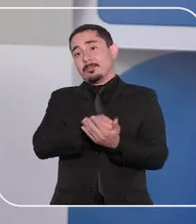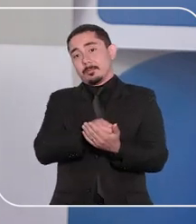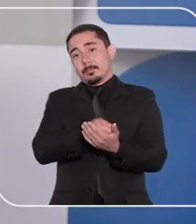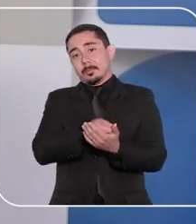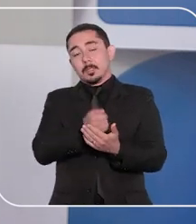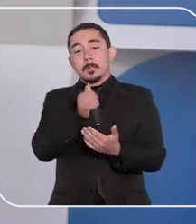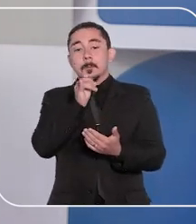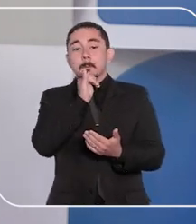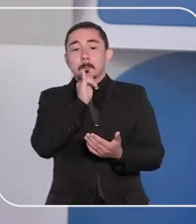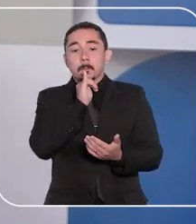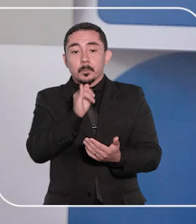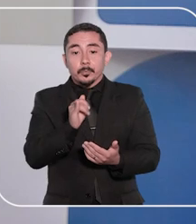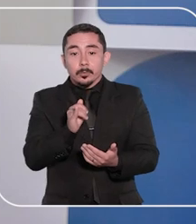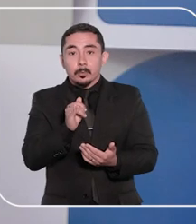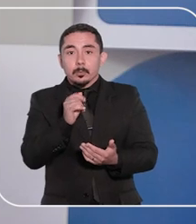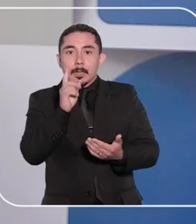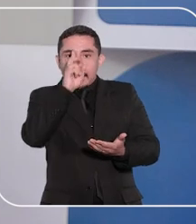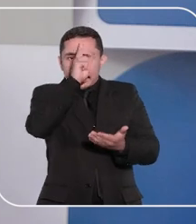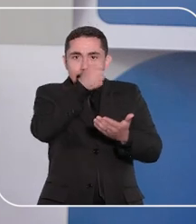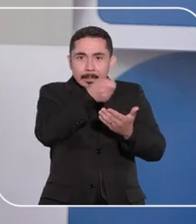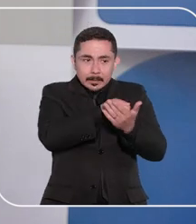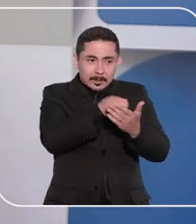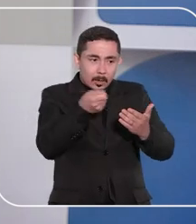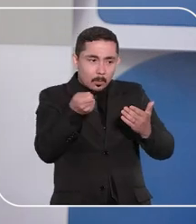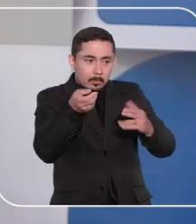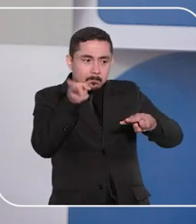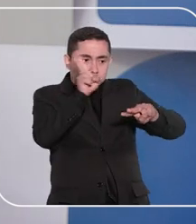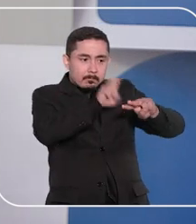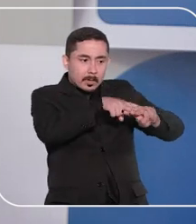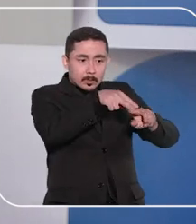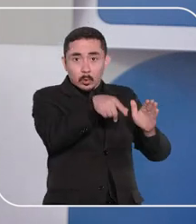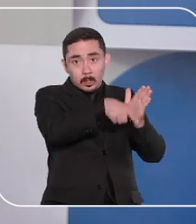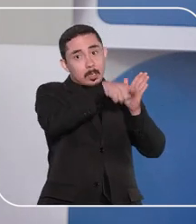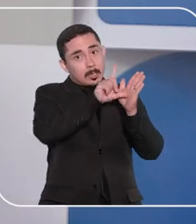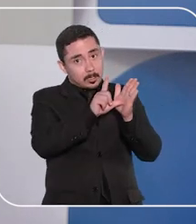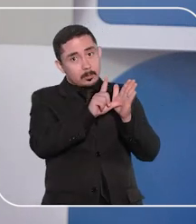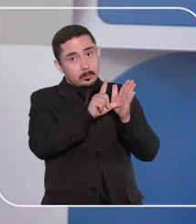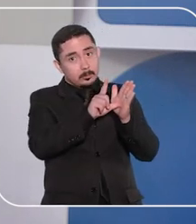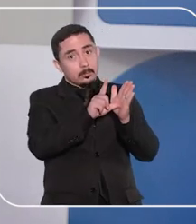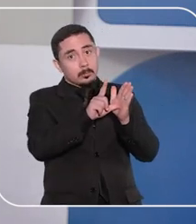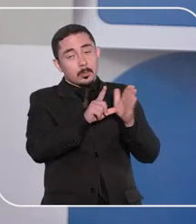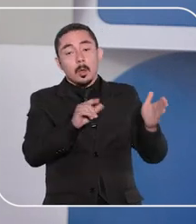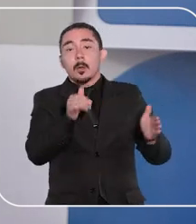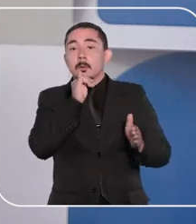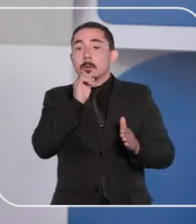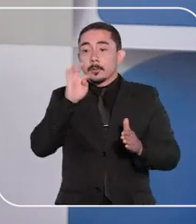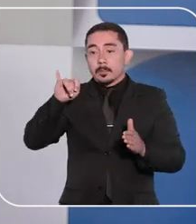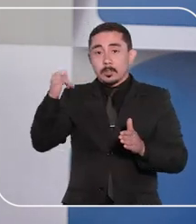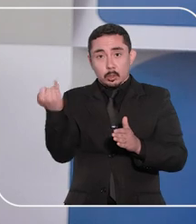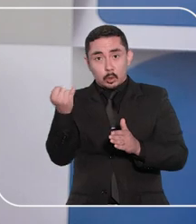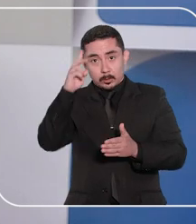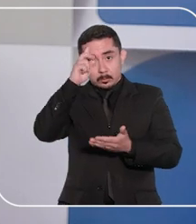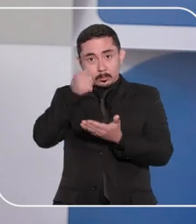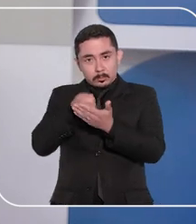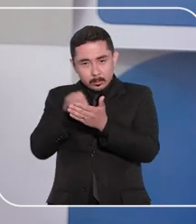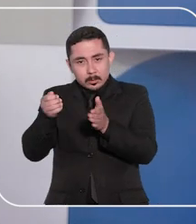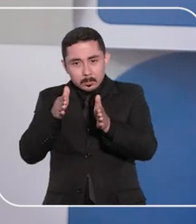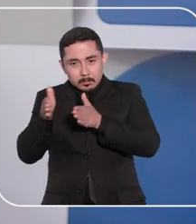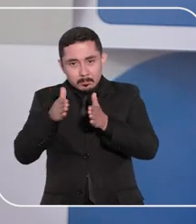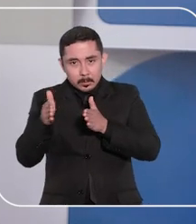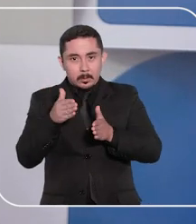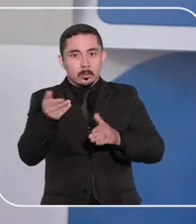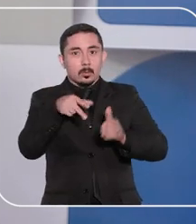ofício. É o caso da decretação de prisão preventiva, como foi reafirmado em liminar do STJ